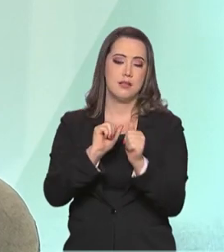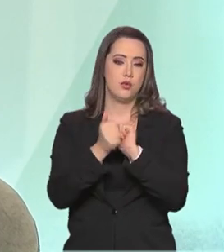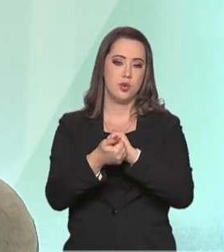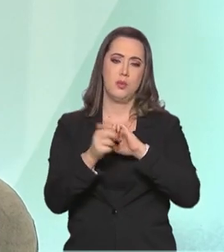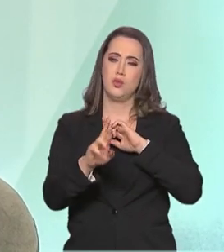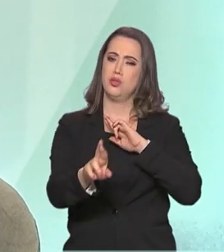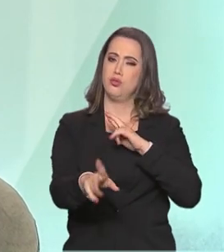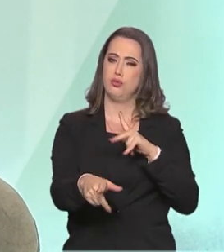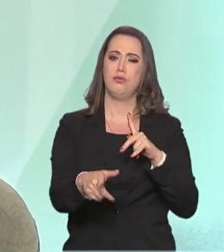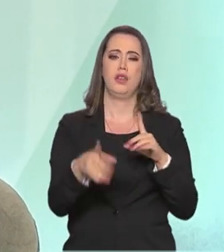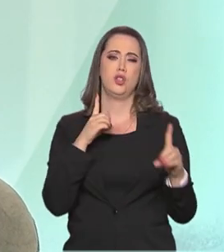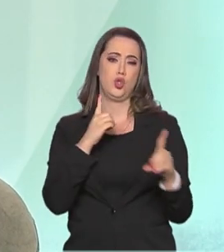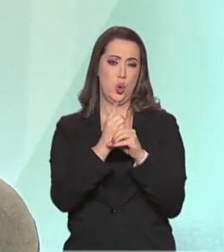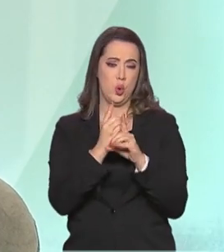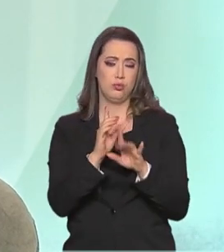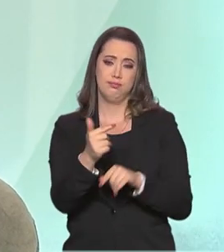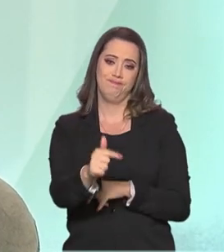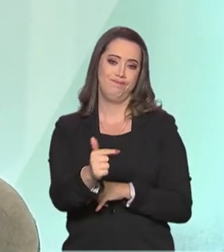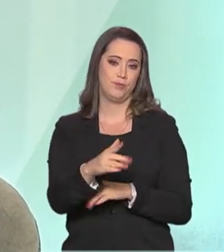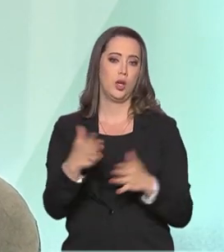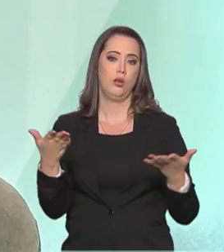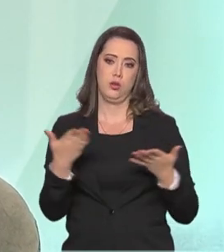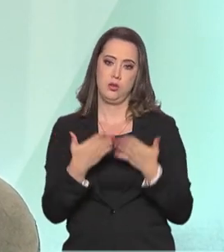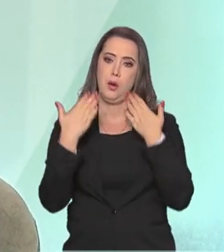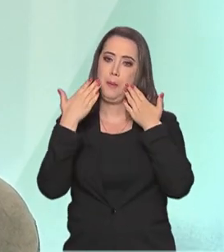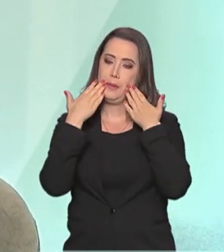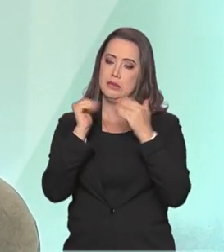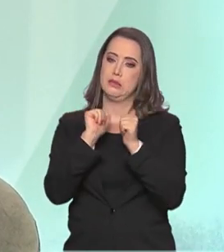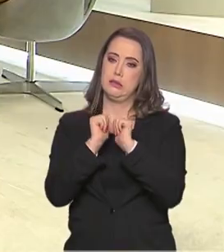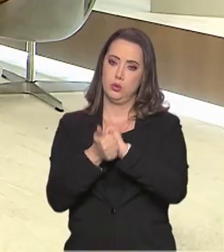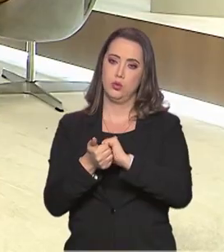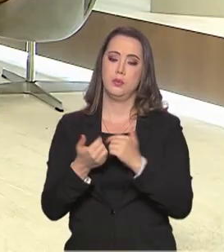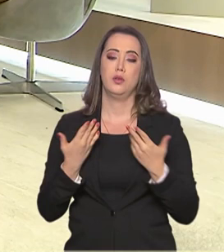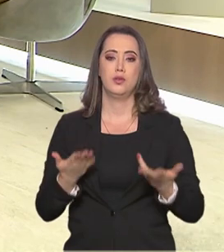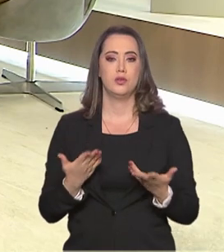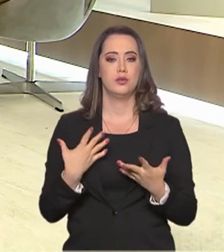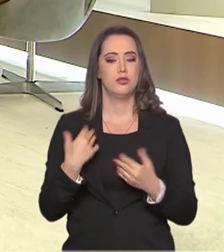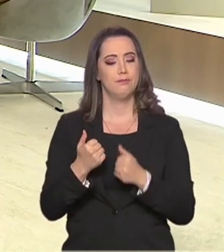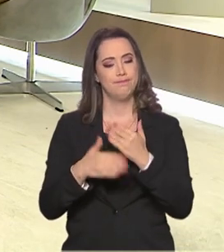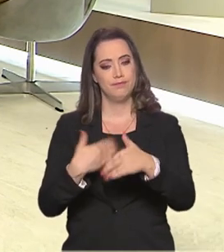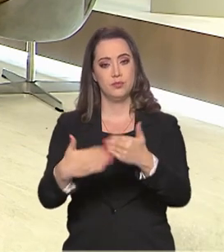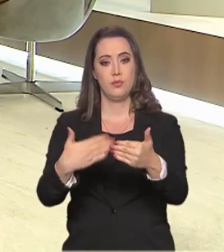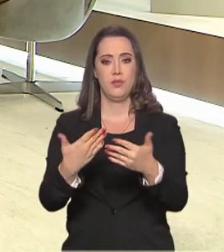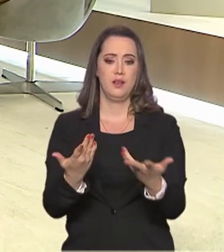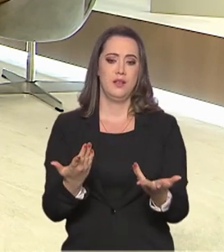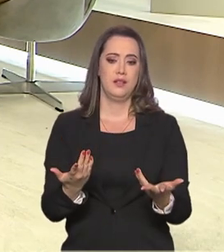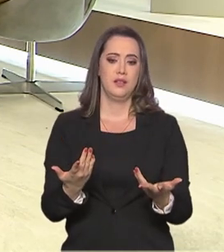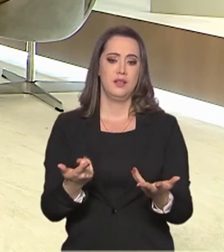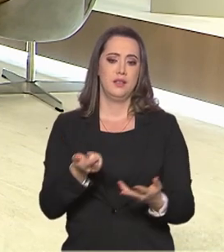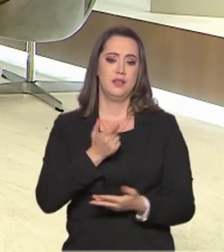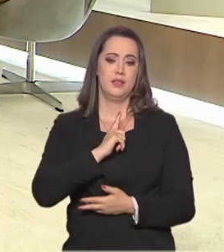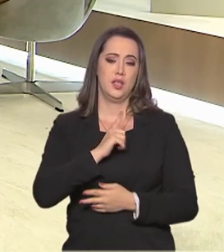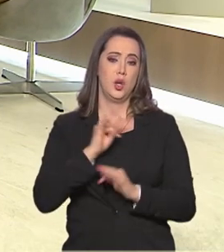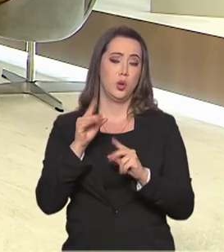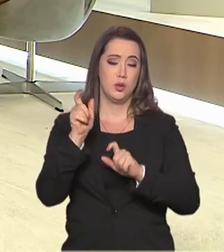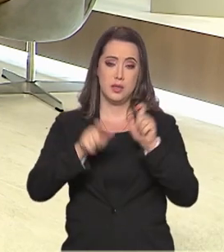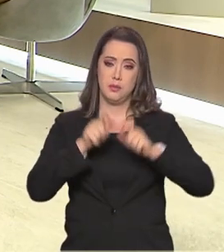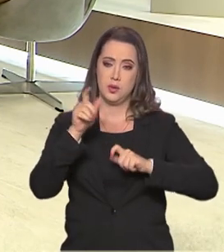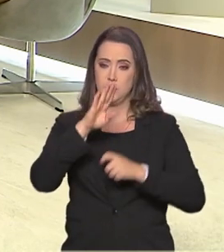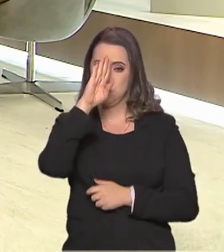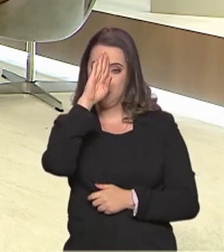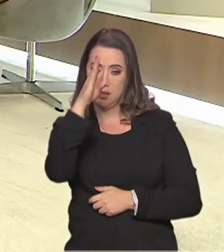naquele momento, visando o resultado e bola para frente para que a gente tenha todos os atletas,